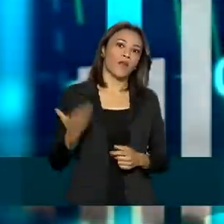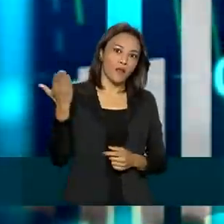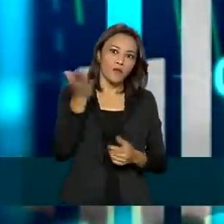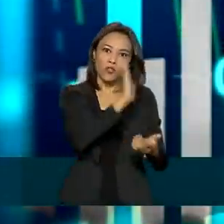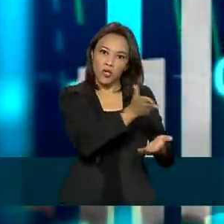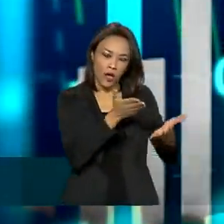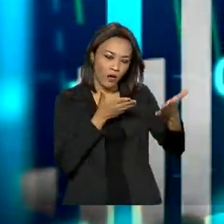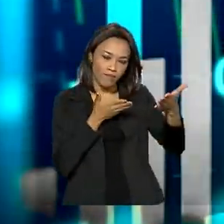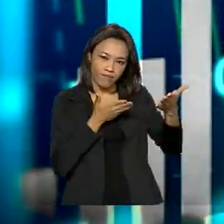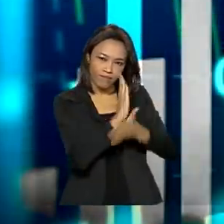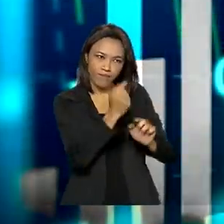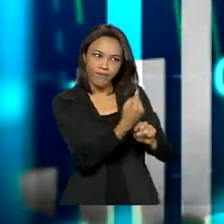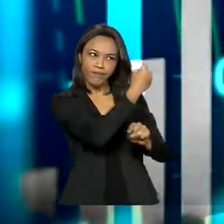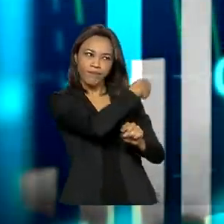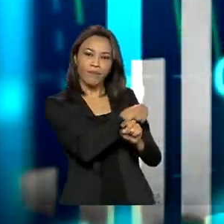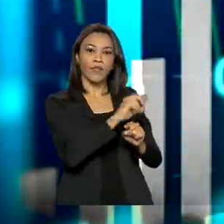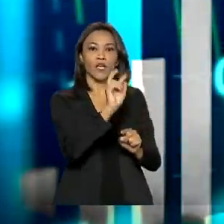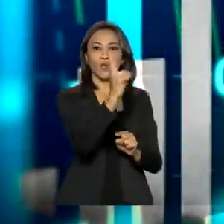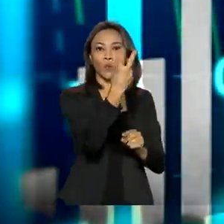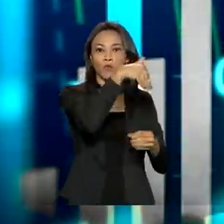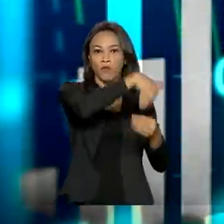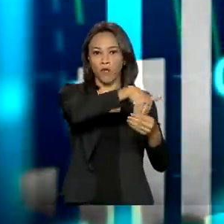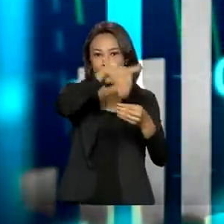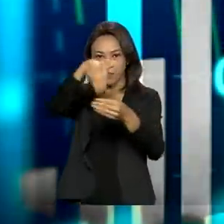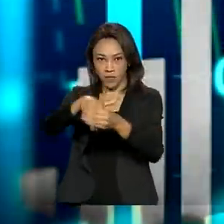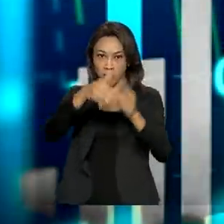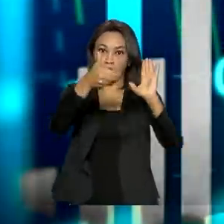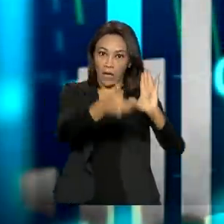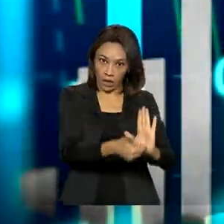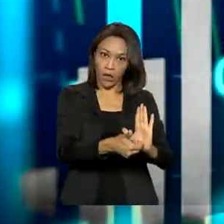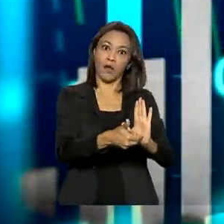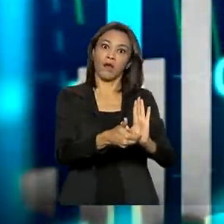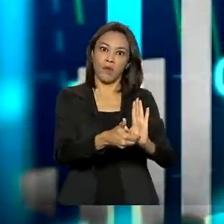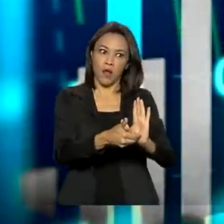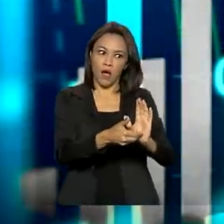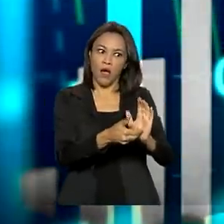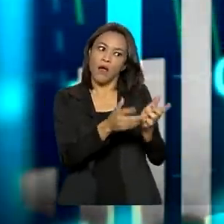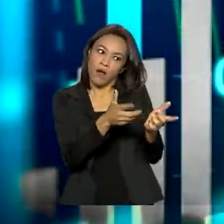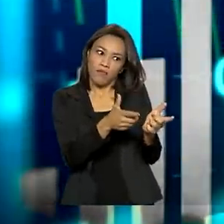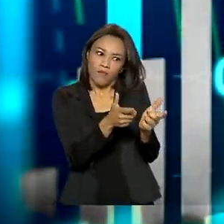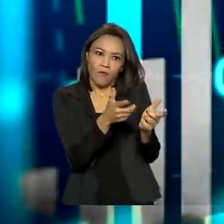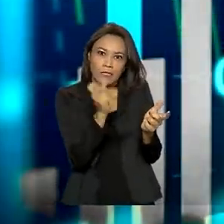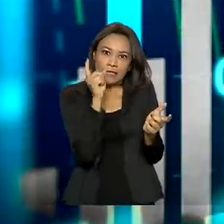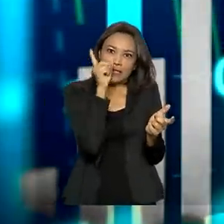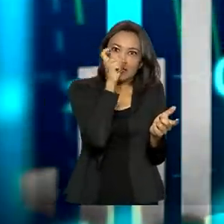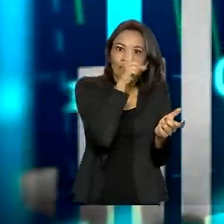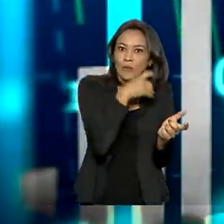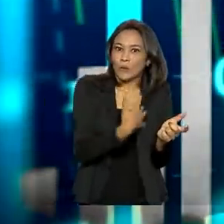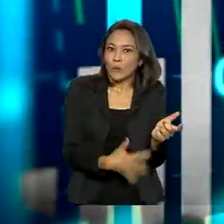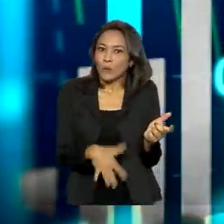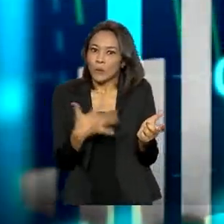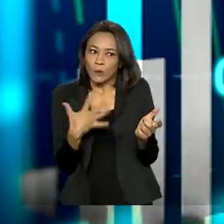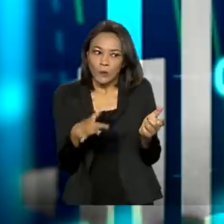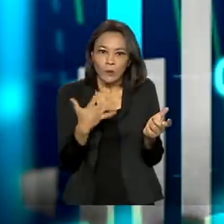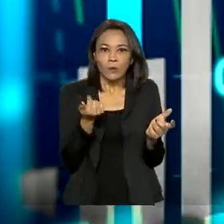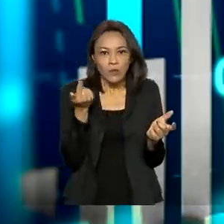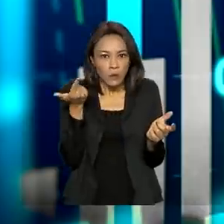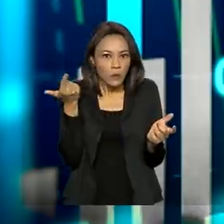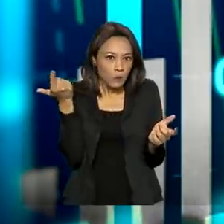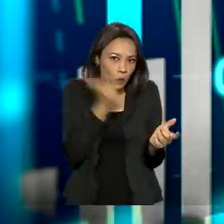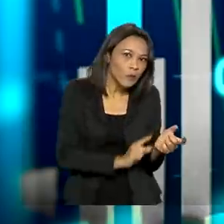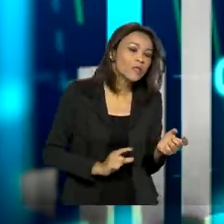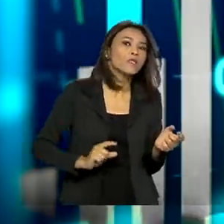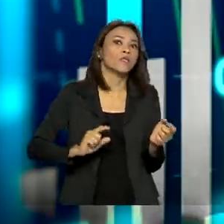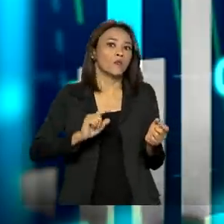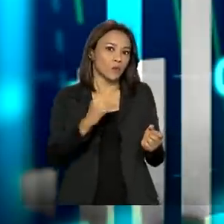aprovada, cabe lembrar, em dois turnos na Câmara, com uma maioria bastante reduzida, bem apertada, um pouco menos apertada no segundo turno,